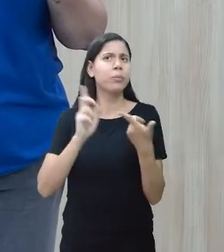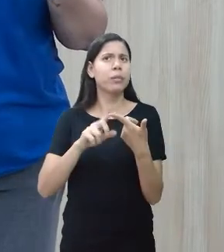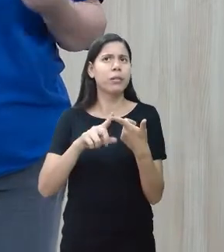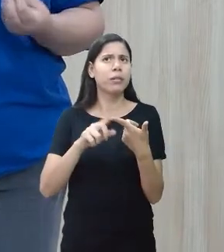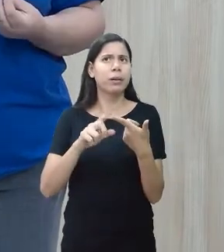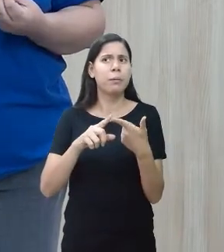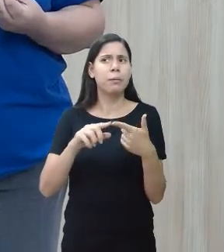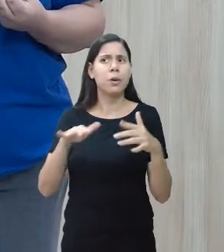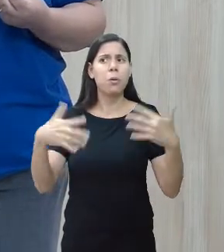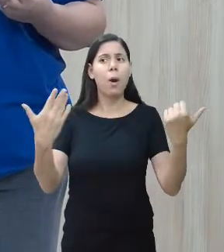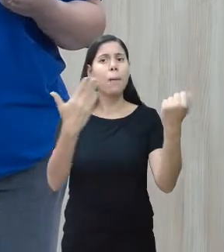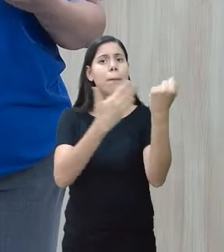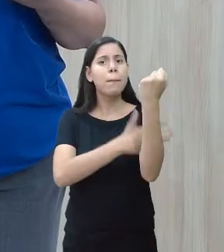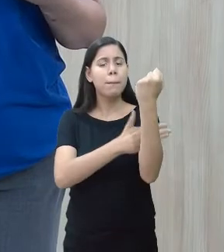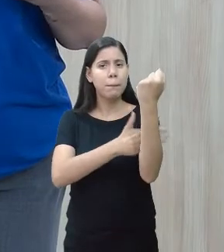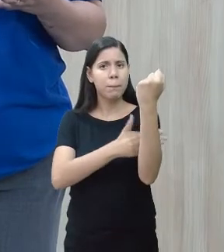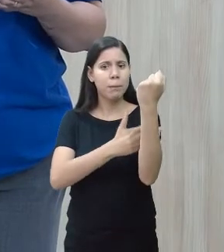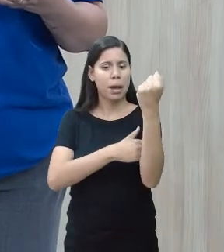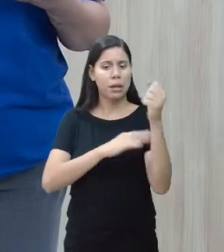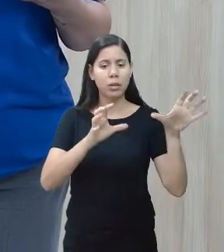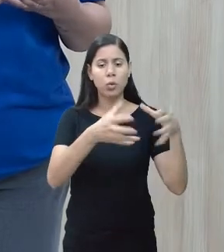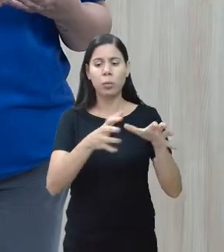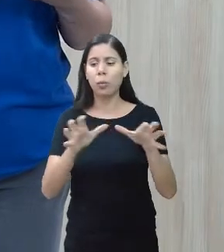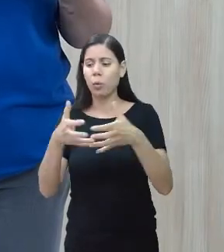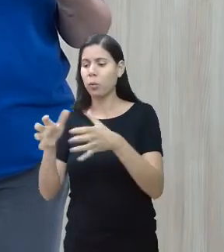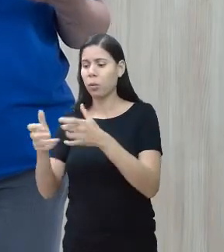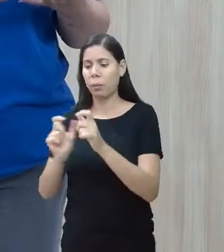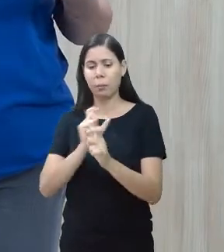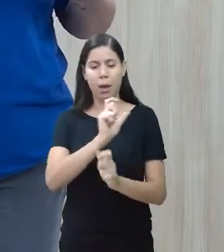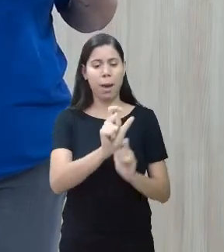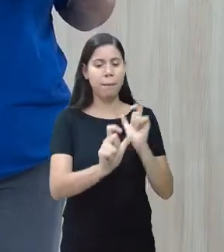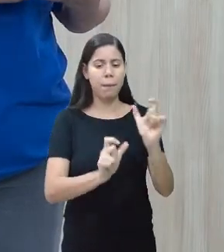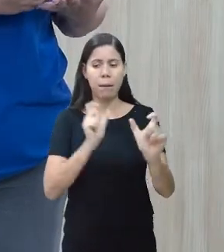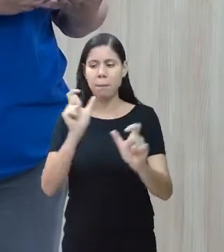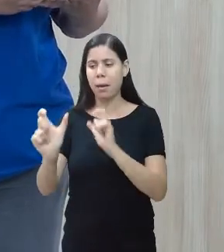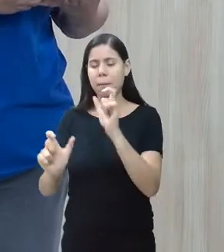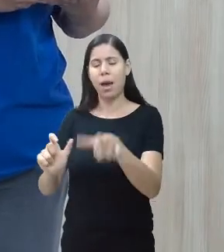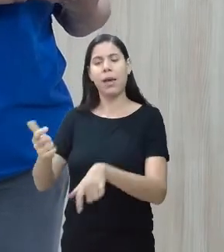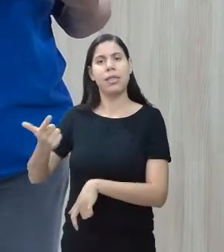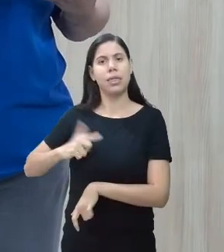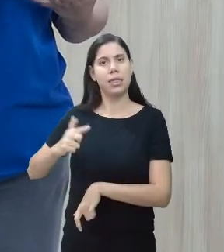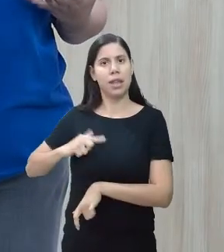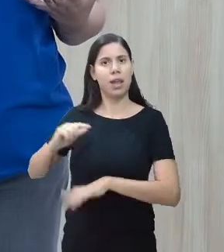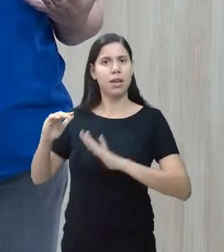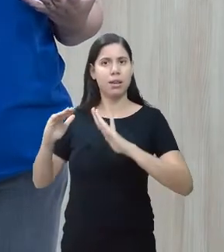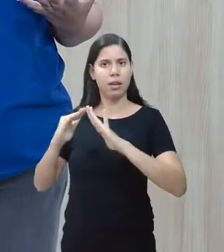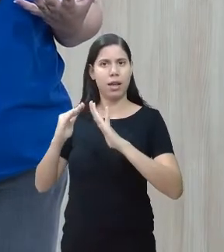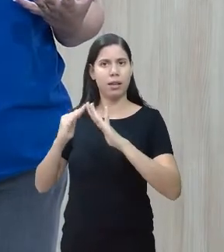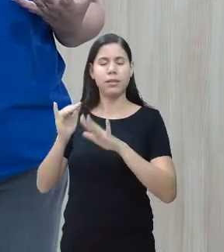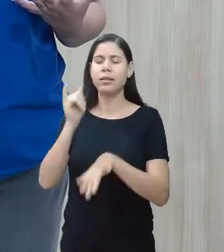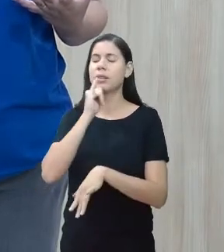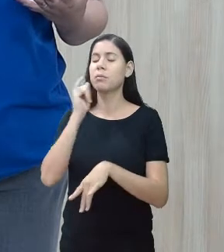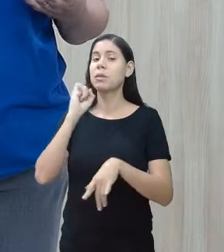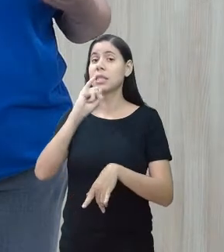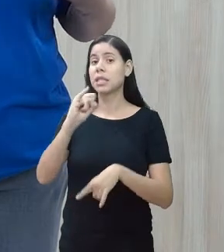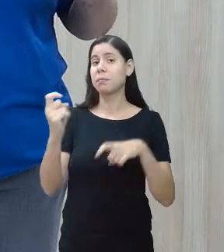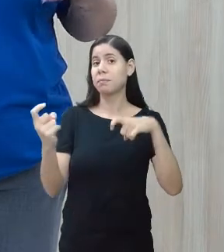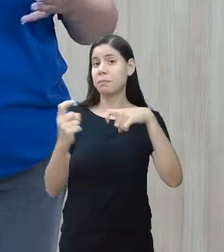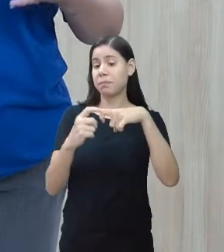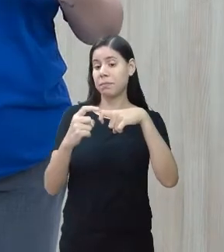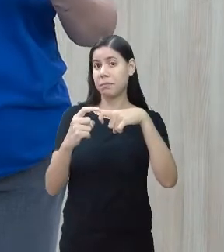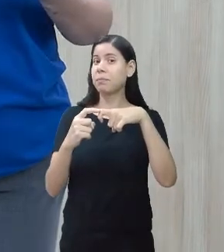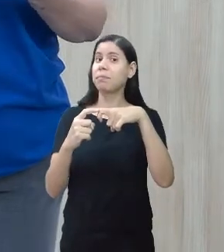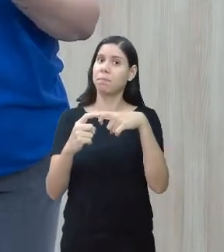pastas, com que grupo de palavras essas pastas vão ter em casa, se ele for um médico. Então,